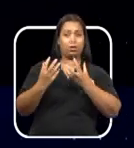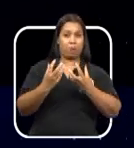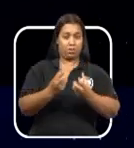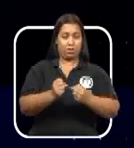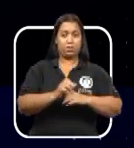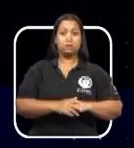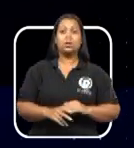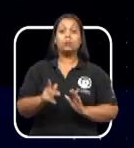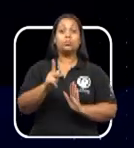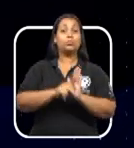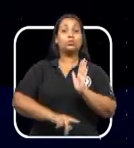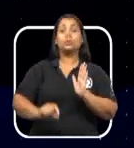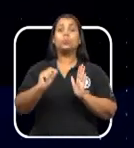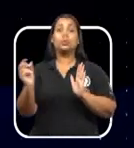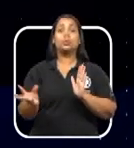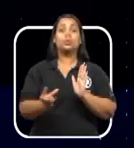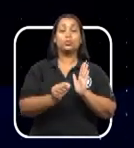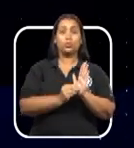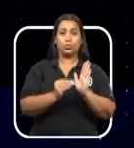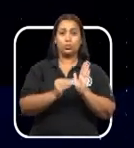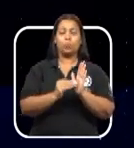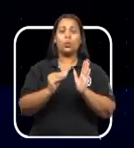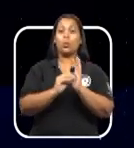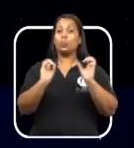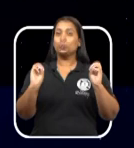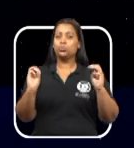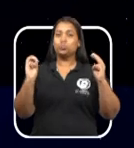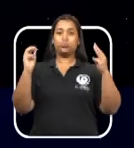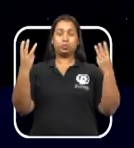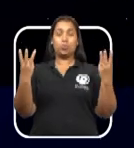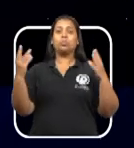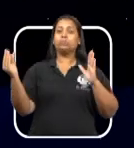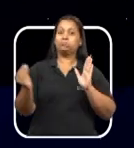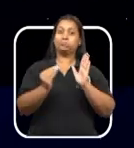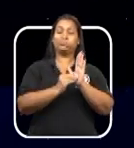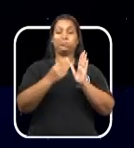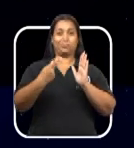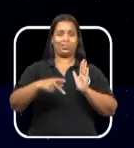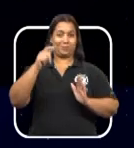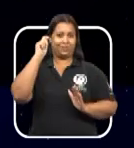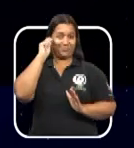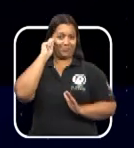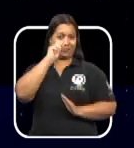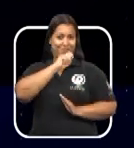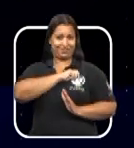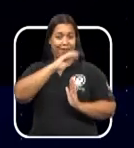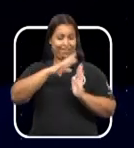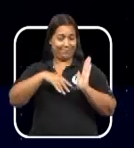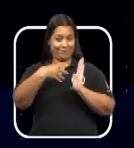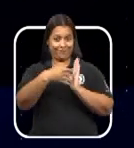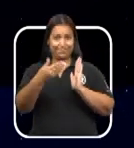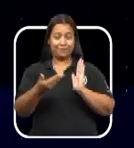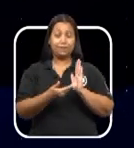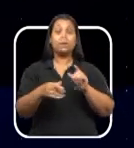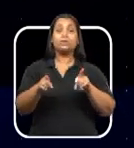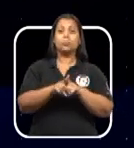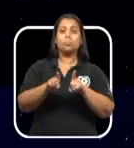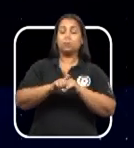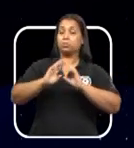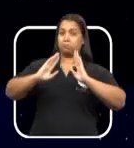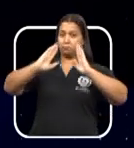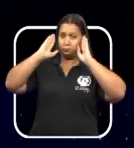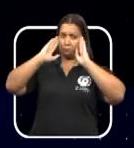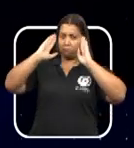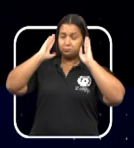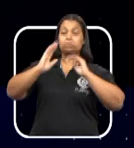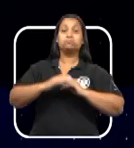projeto que inclui Aquishow Brasil no calendário oficial do município. Ainda de Paulera foi apreciada em plenário a